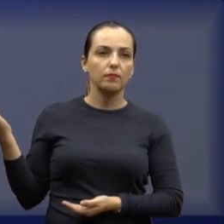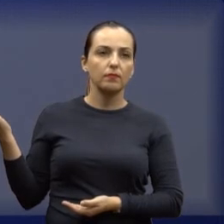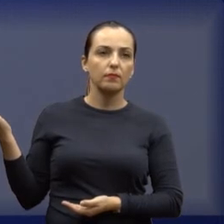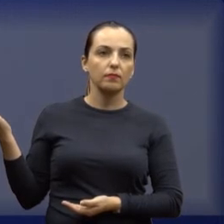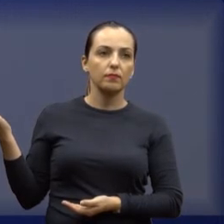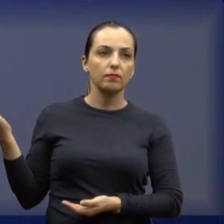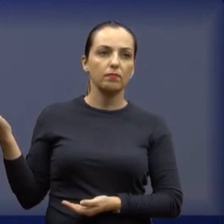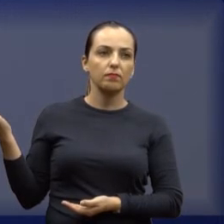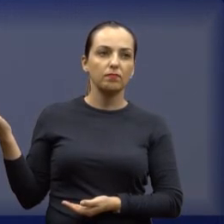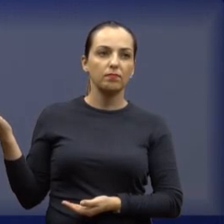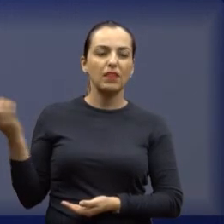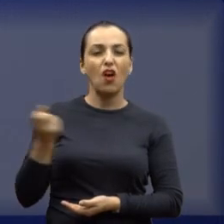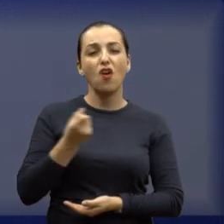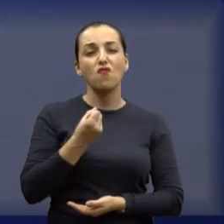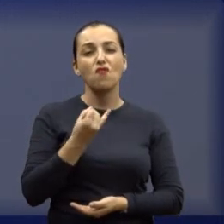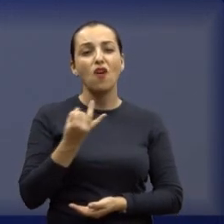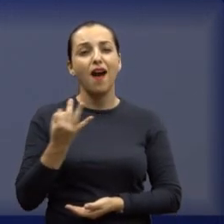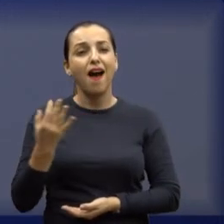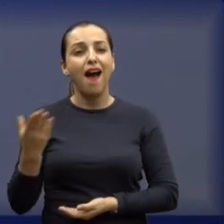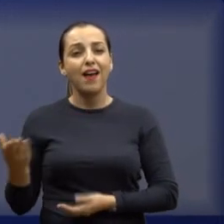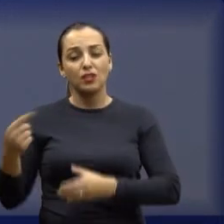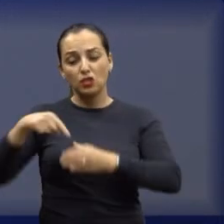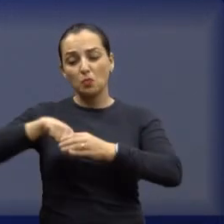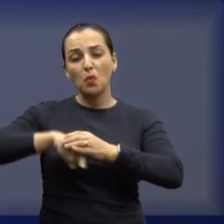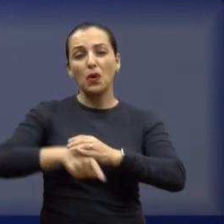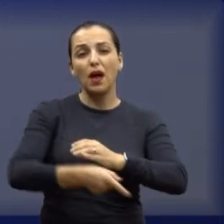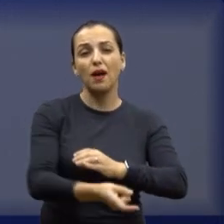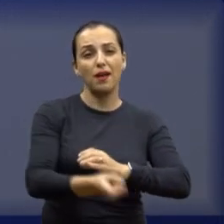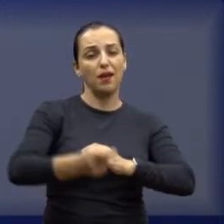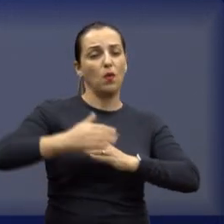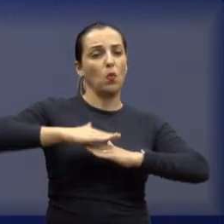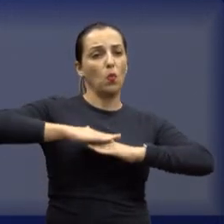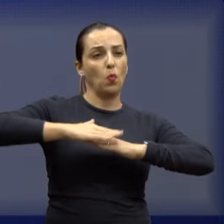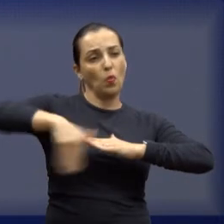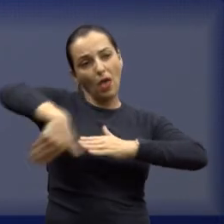bonita. Acho que dá para ver, né? Os tons de verde, né?